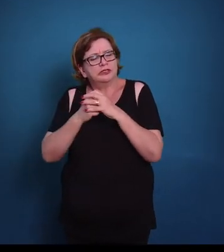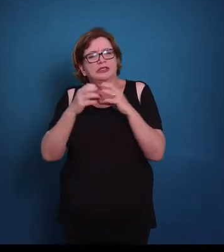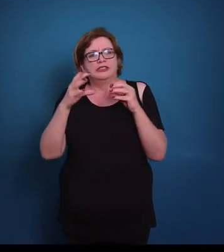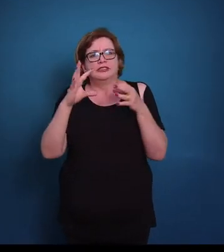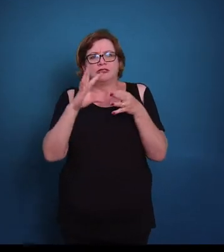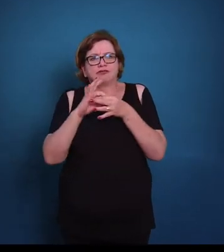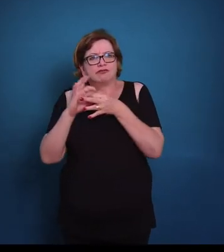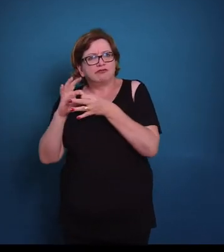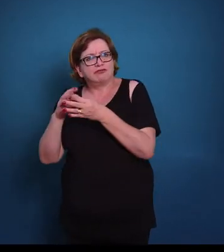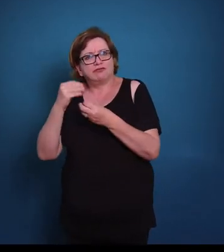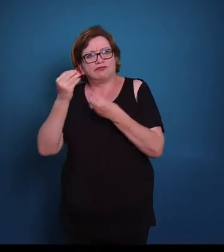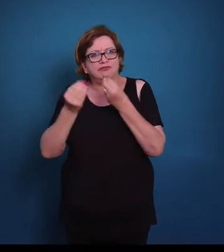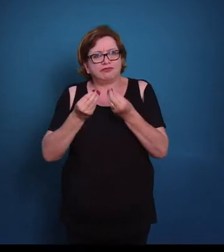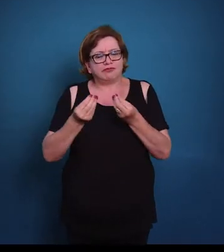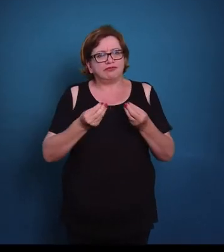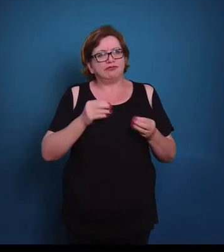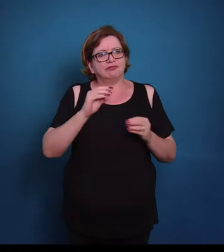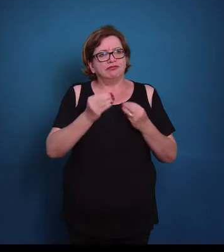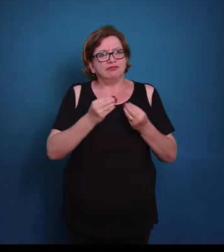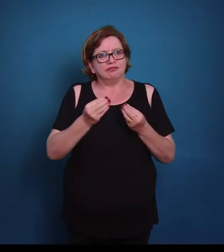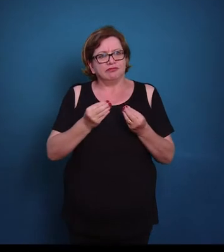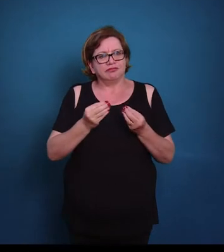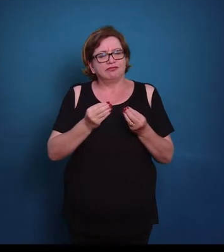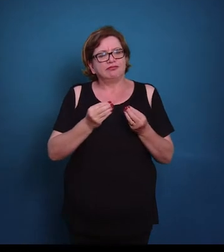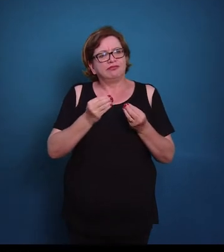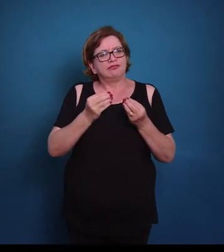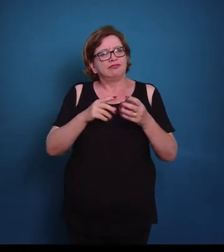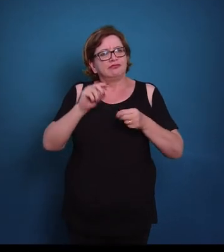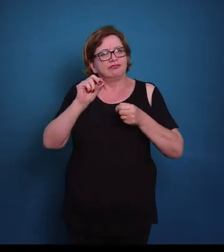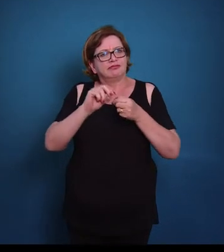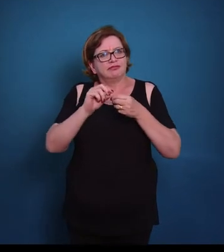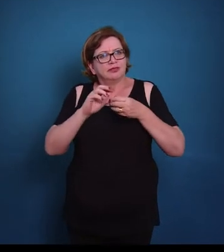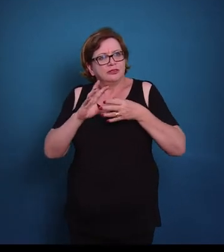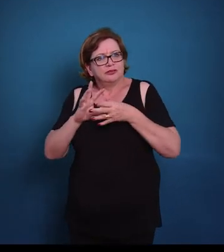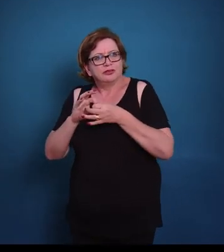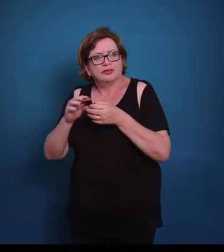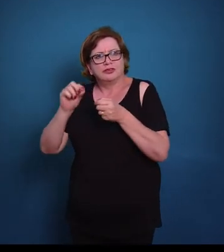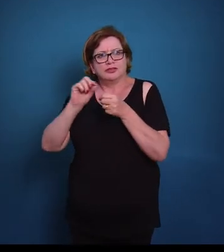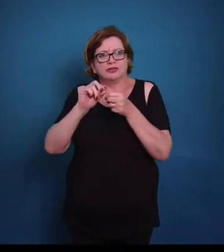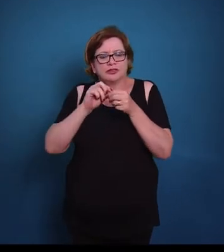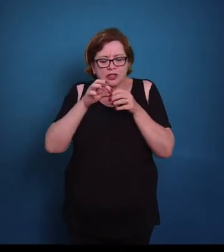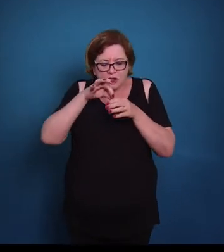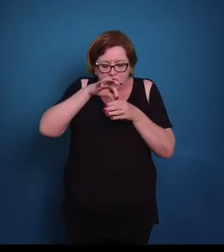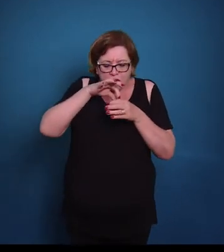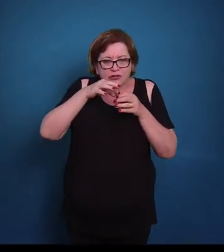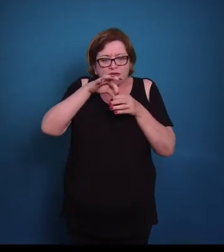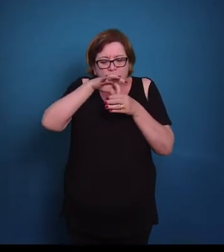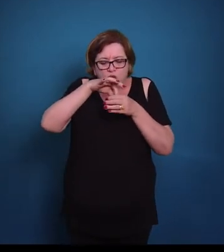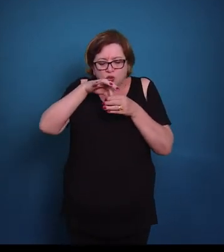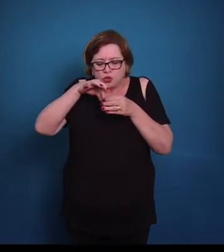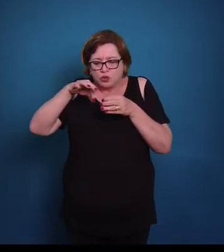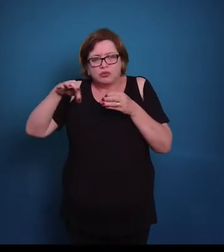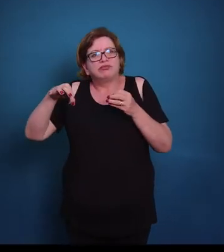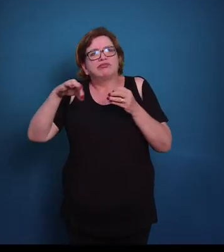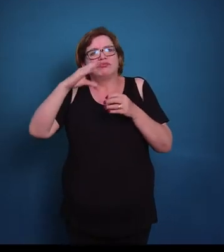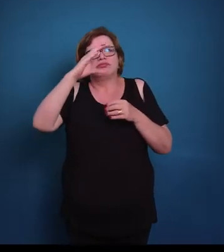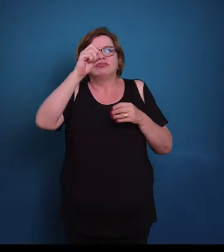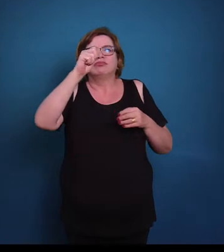uma conexão aqui celular através dessas expansões e essas expansões vão formar canalículos dentro dessa matriz